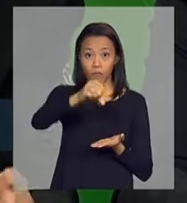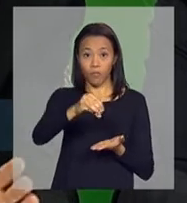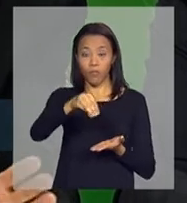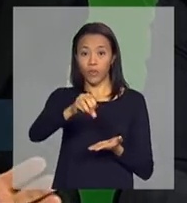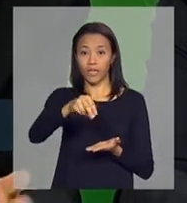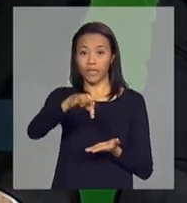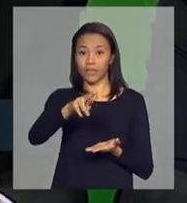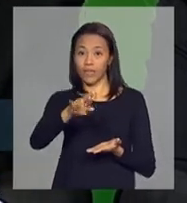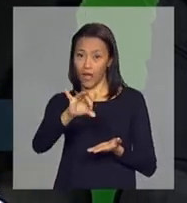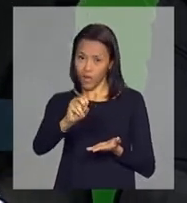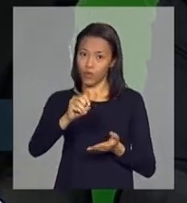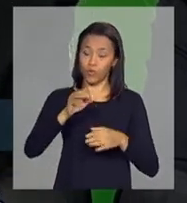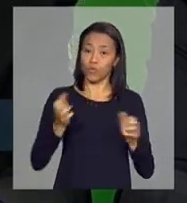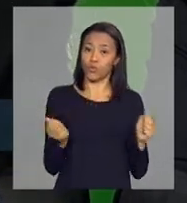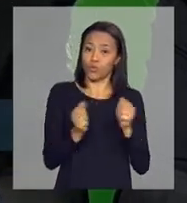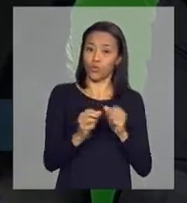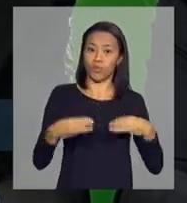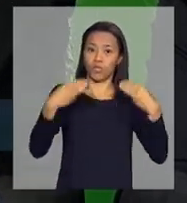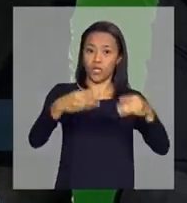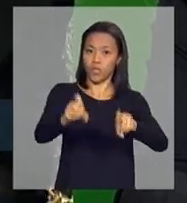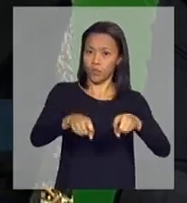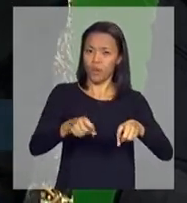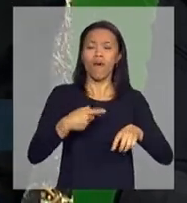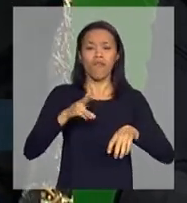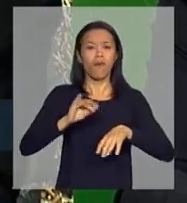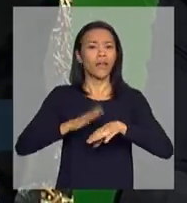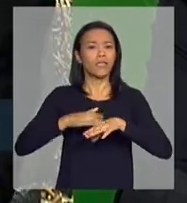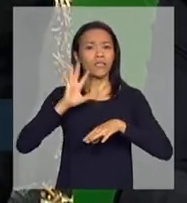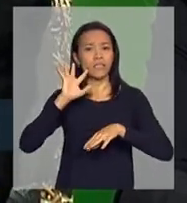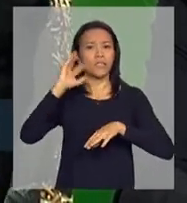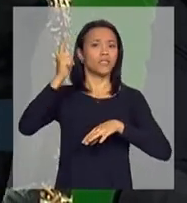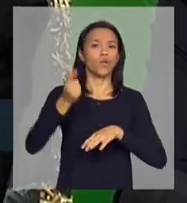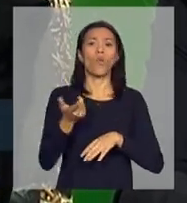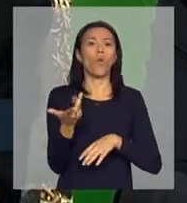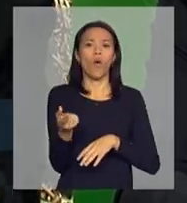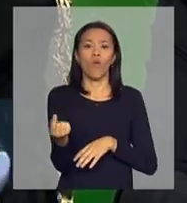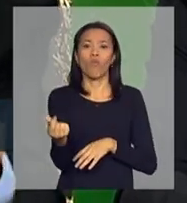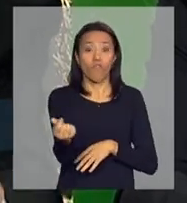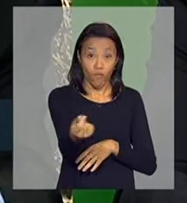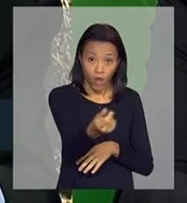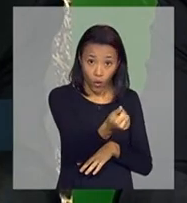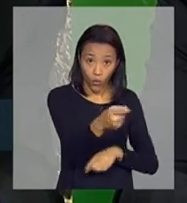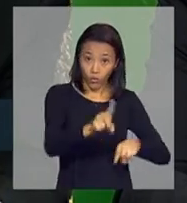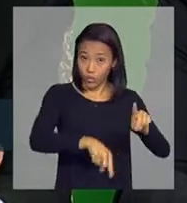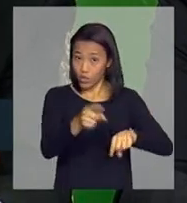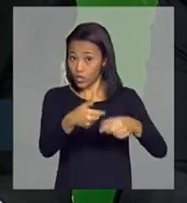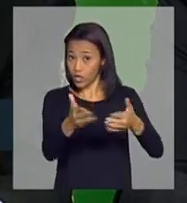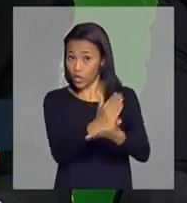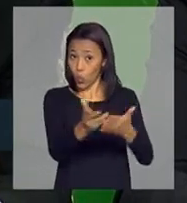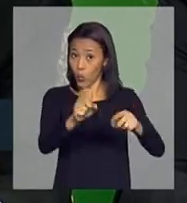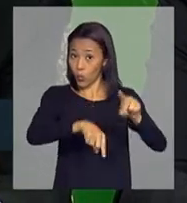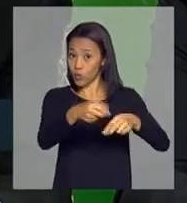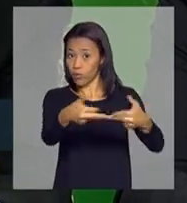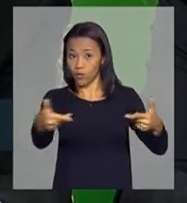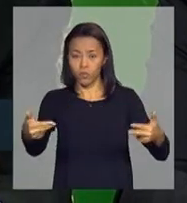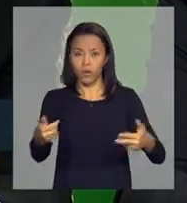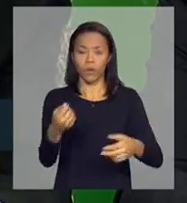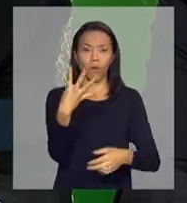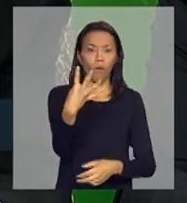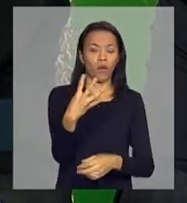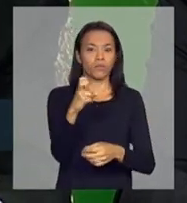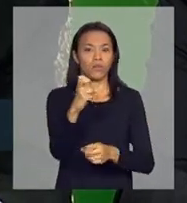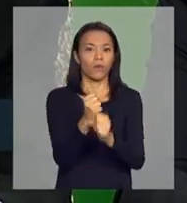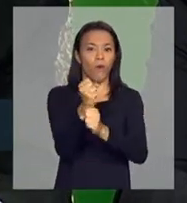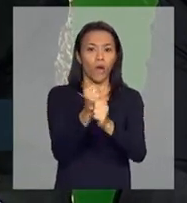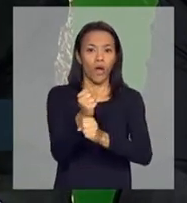Agricultura, qual será o preço mínimo dos produtos. Vários produtos têm quatro, cinco anos que não alteram o preço